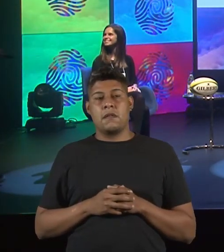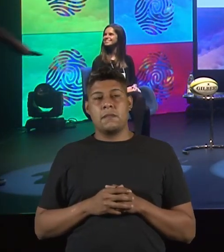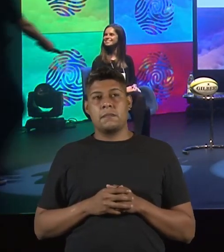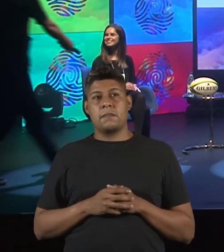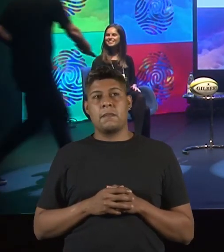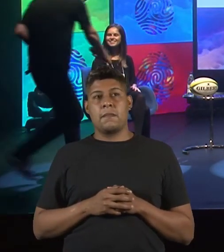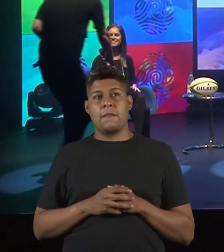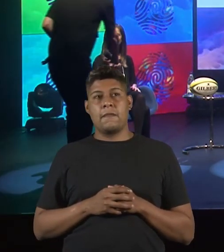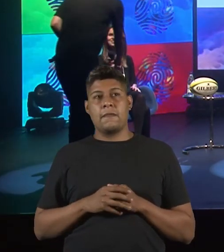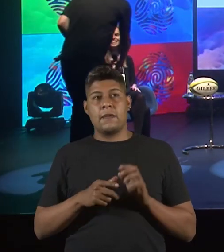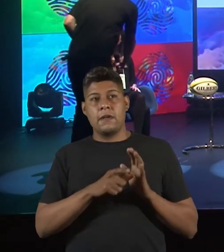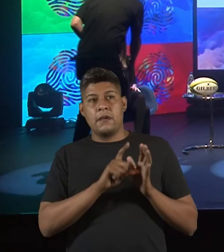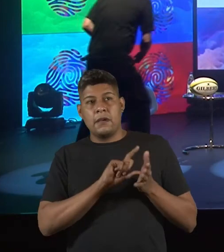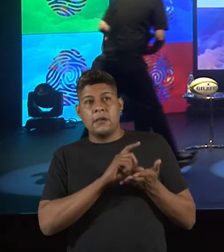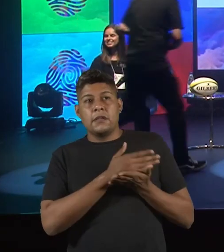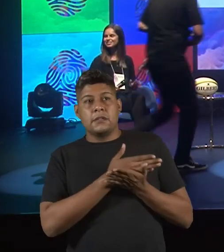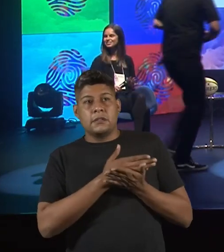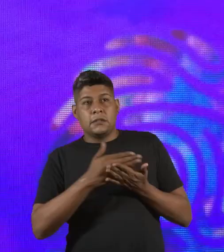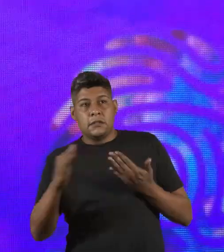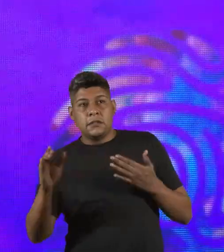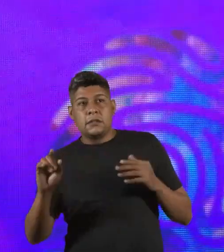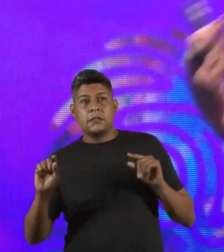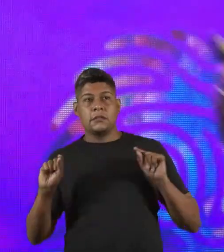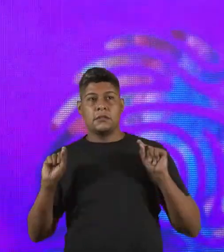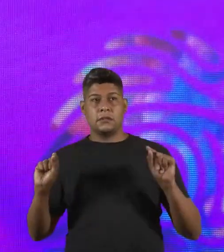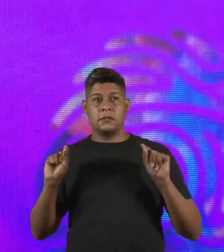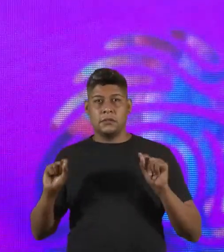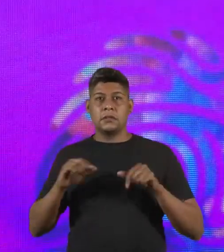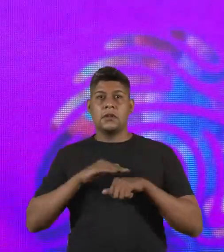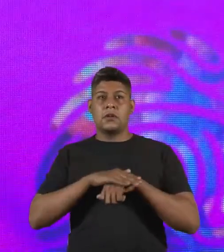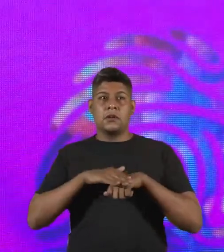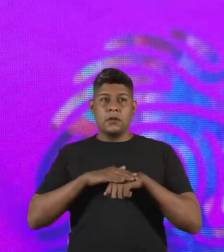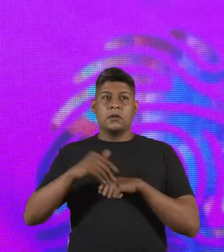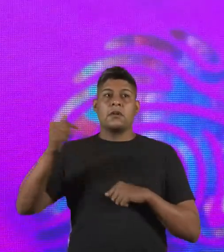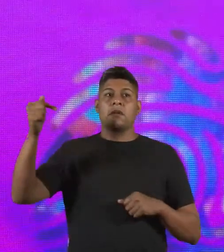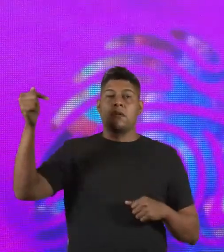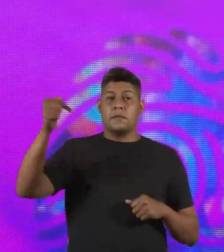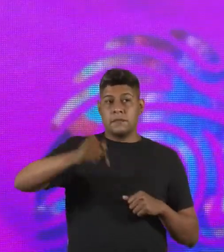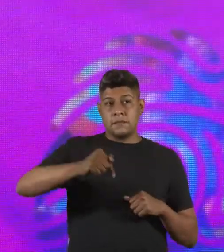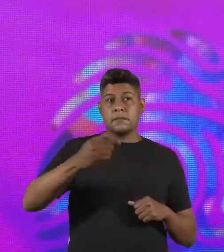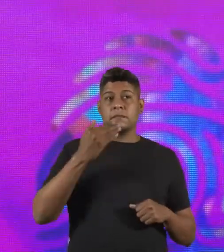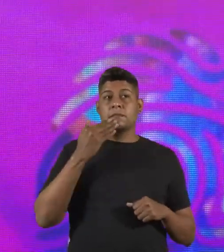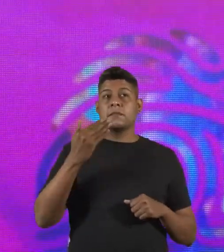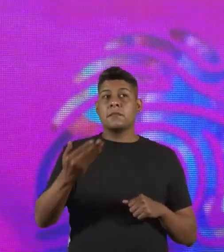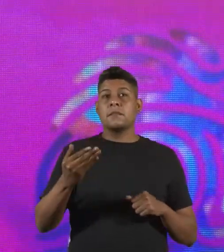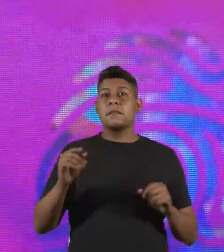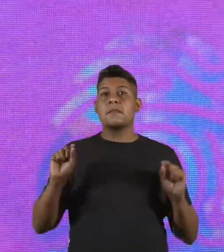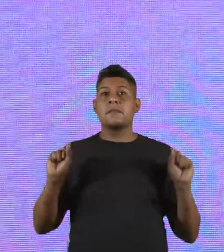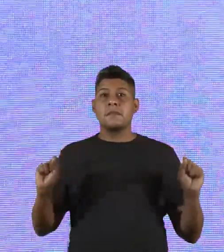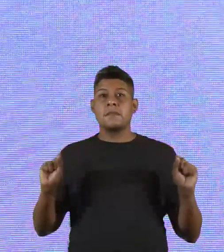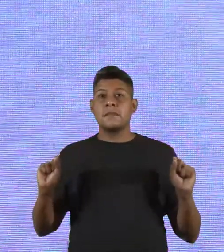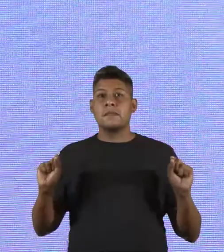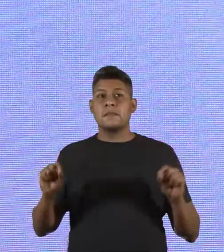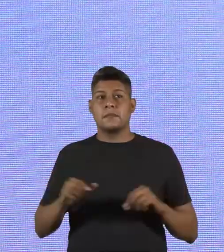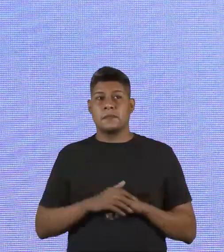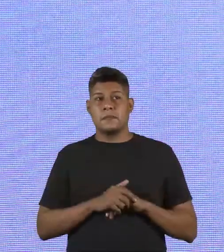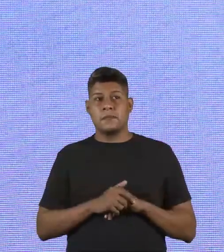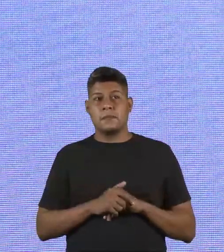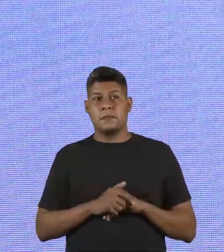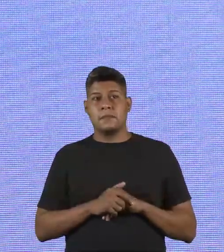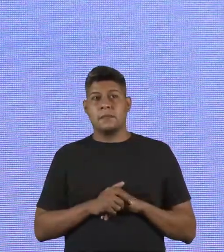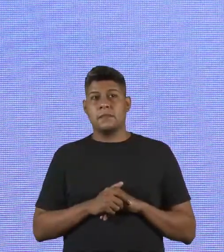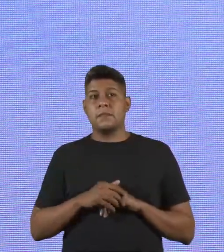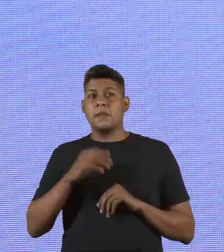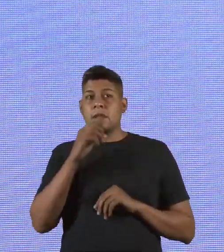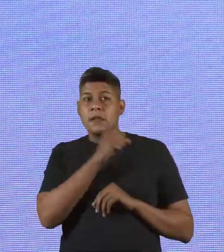gente, antes de começar a nossa conversa aqui no painel, me foi pedido que eu fizesse uma